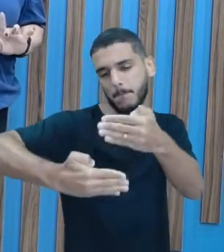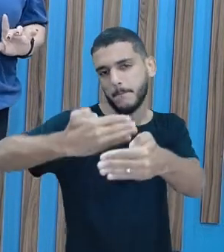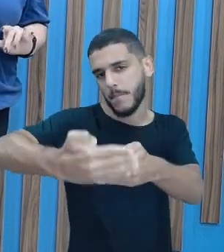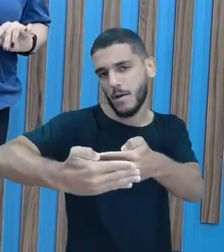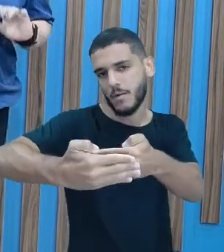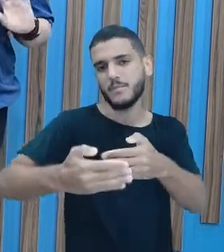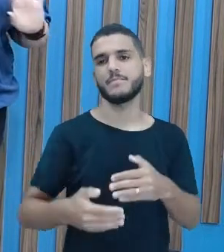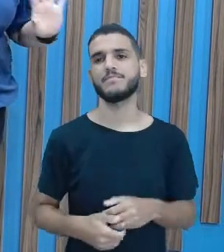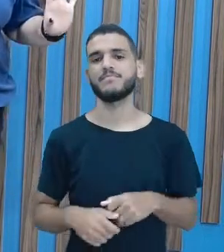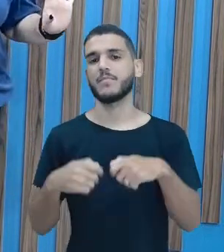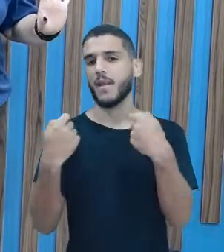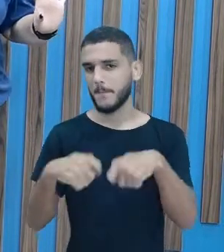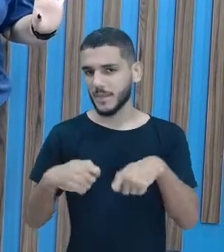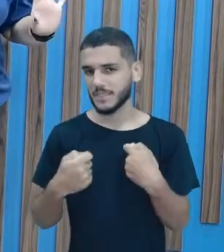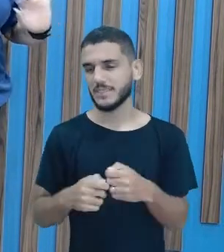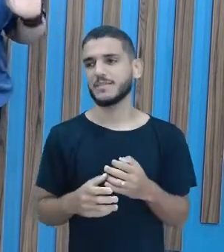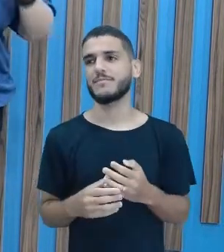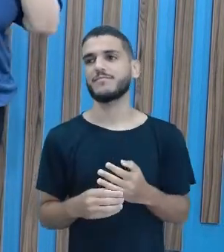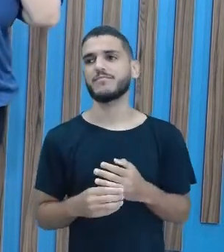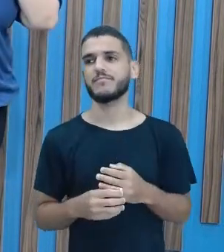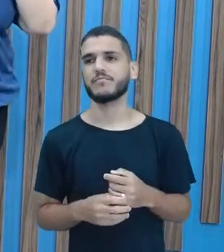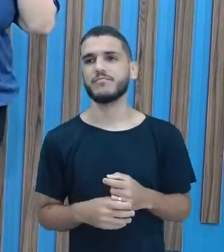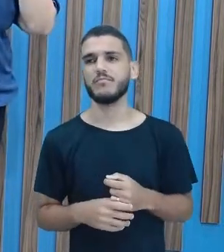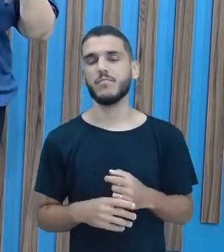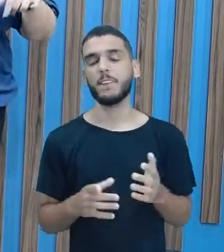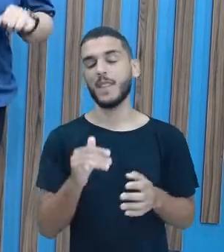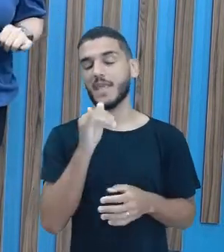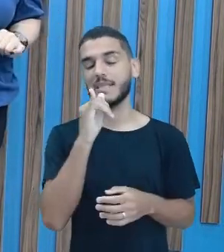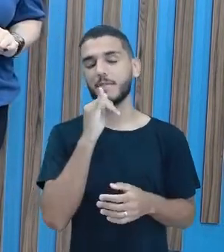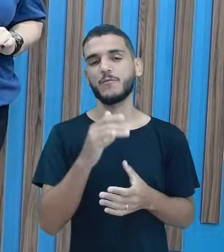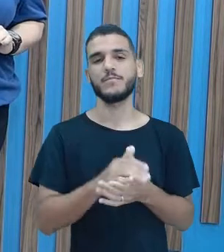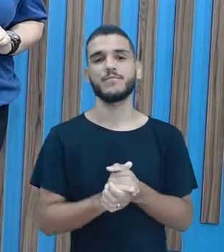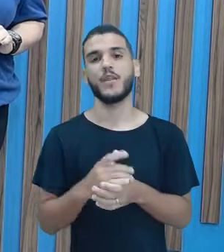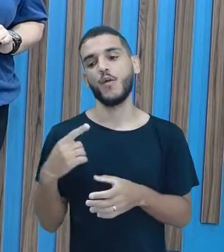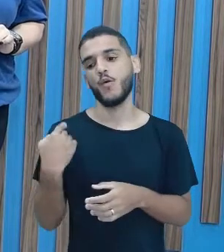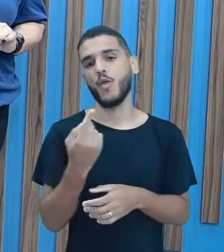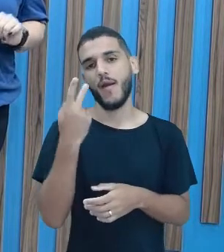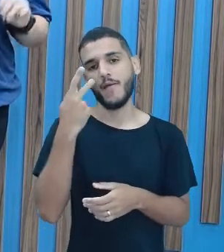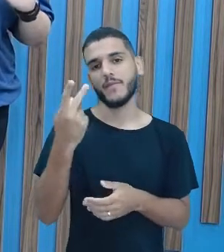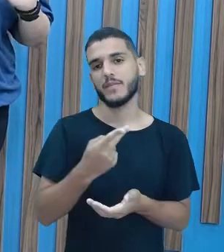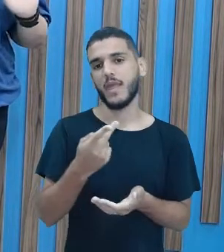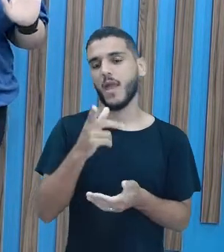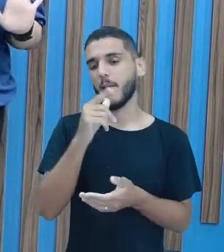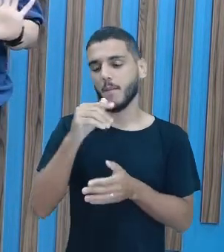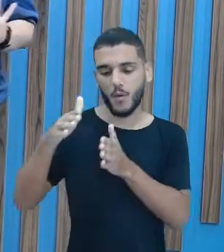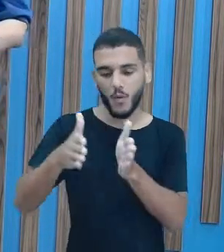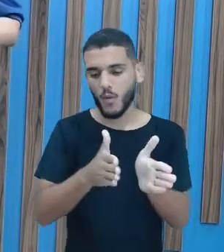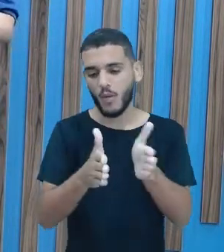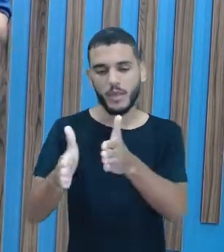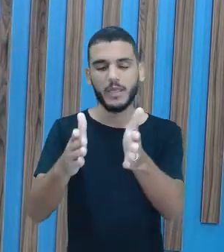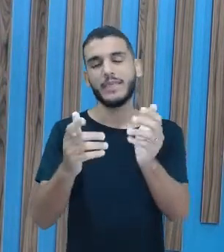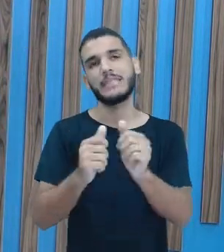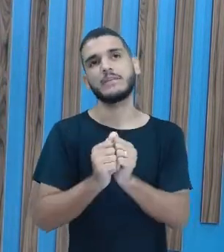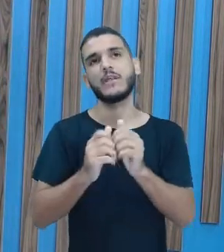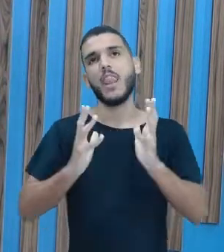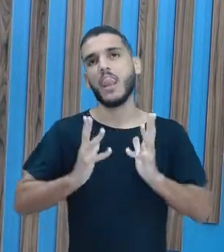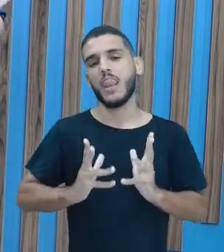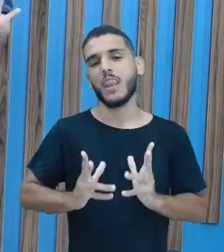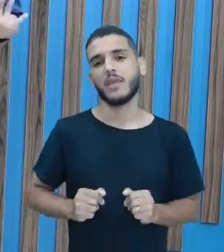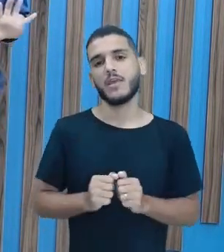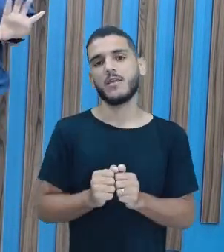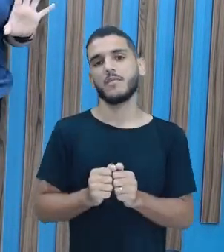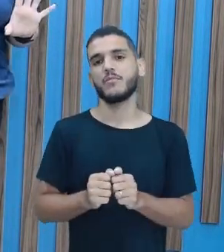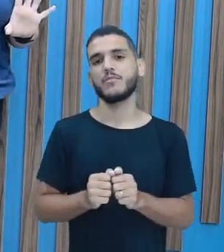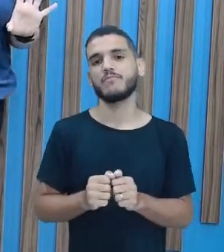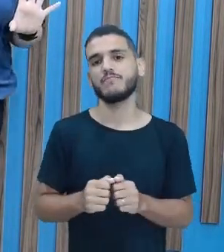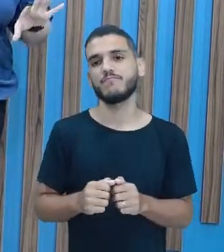Se a gente chega num rio, o rio está até aparentemente limpinho, né? Ele está bem clarinho, bonitinho, tudo